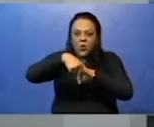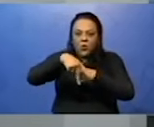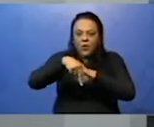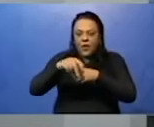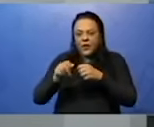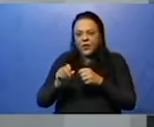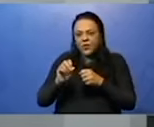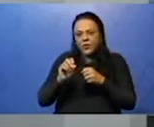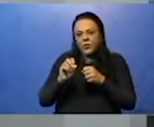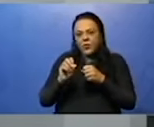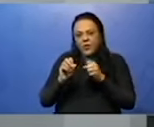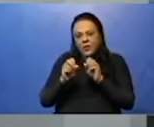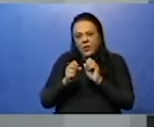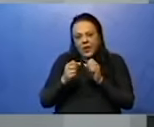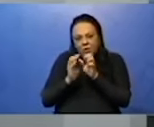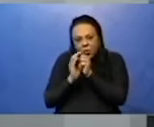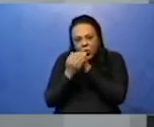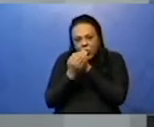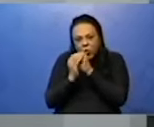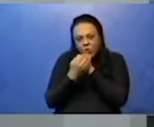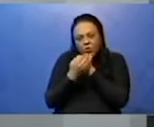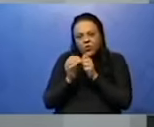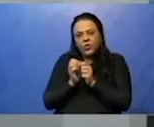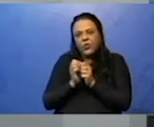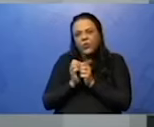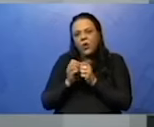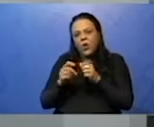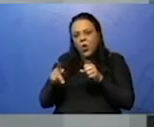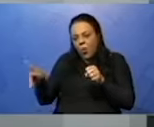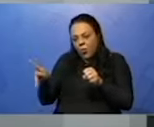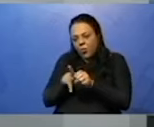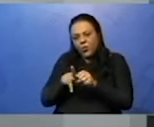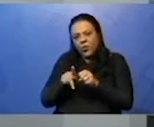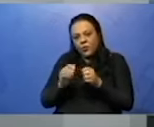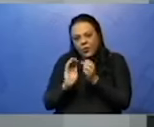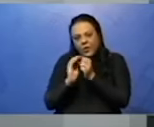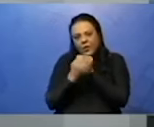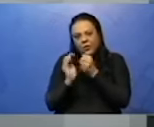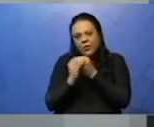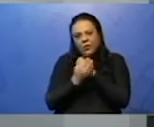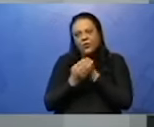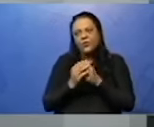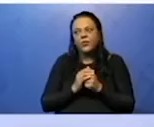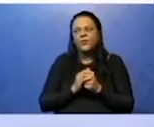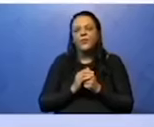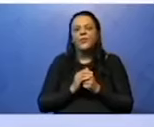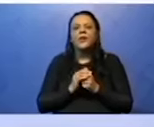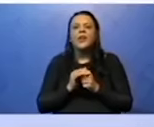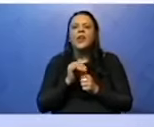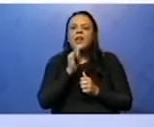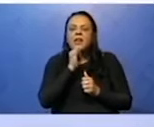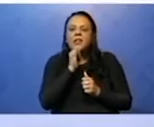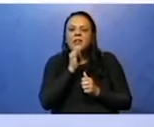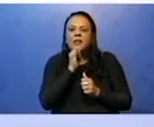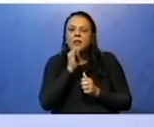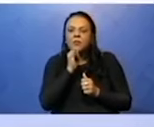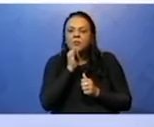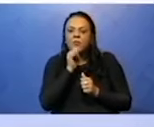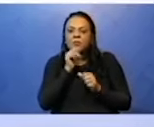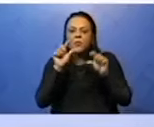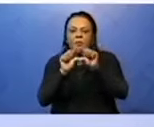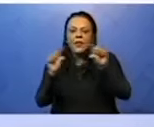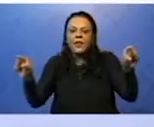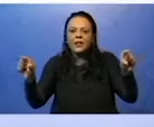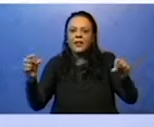pelo contexto. Como assim? Então, o meu sujeito aqui, viajaremos nesse